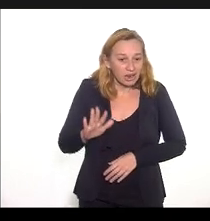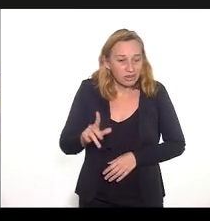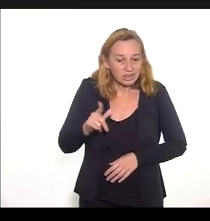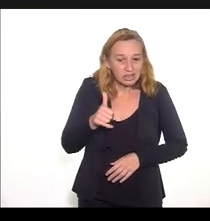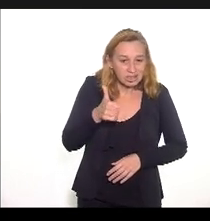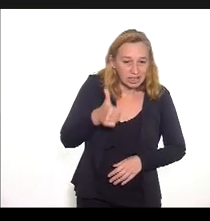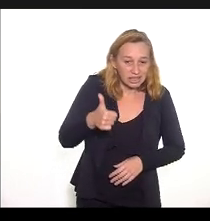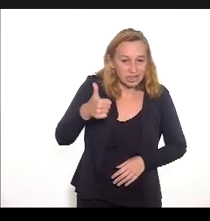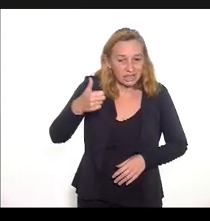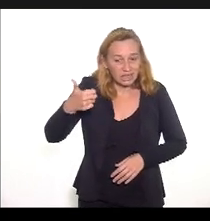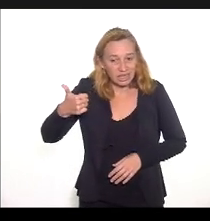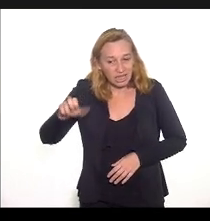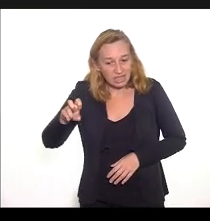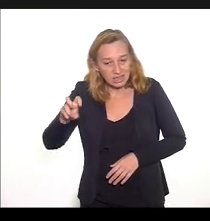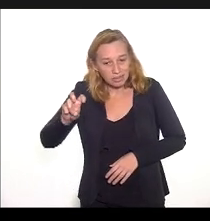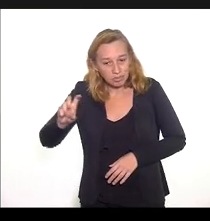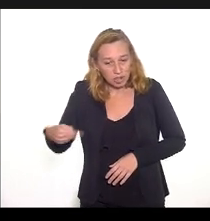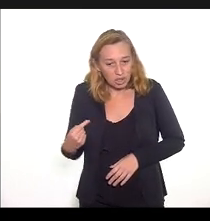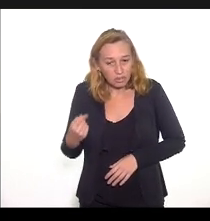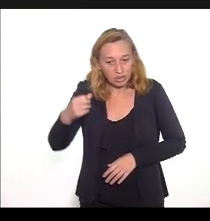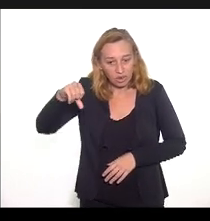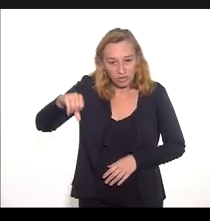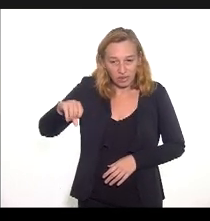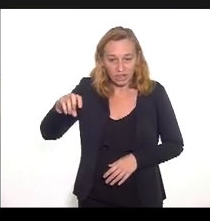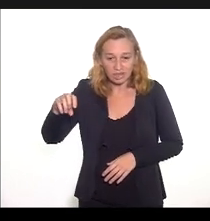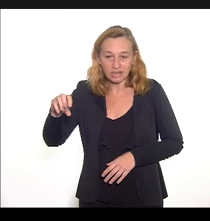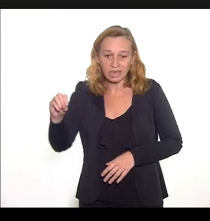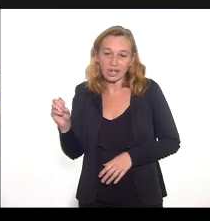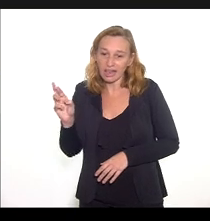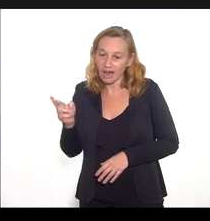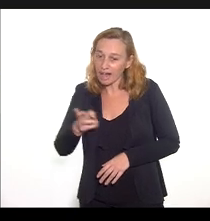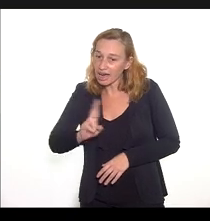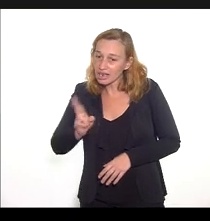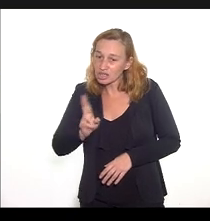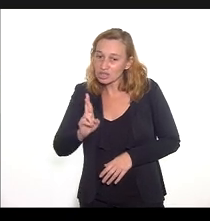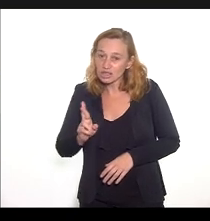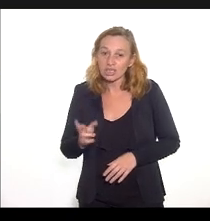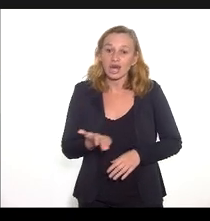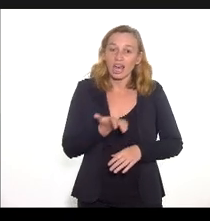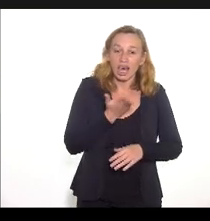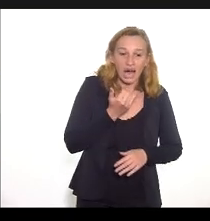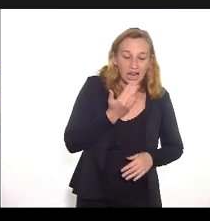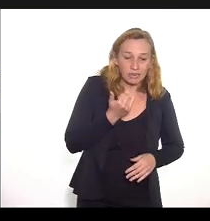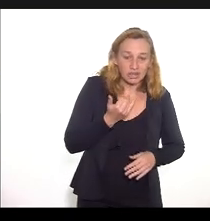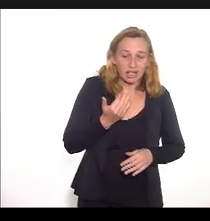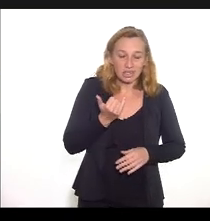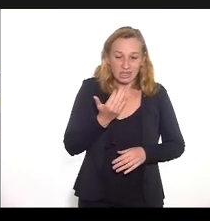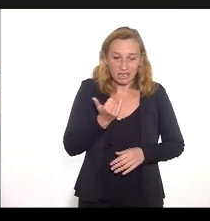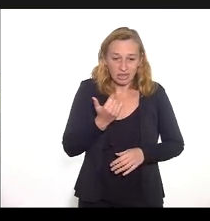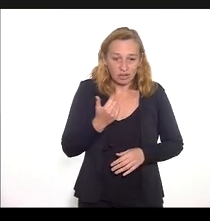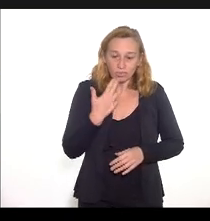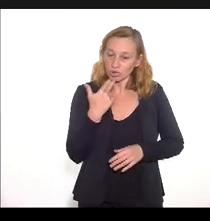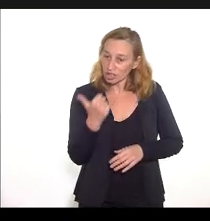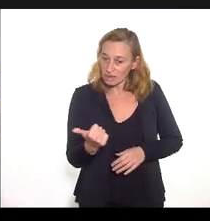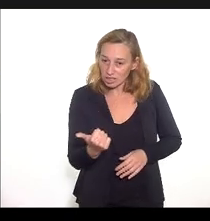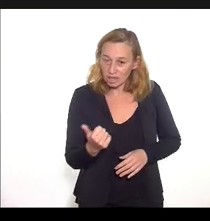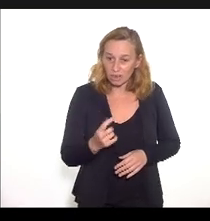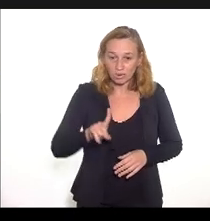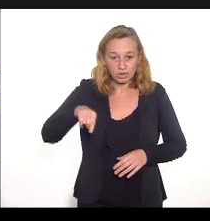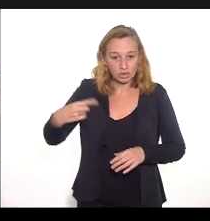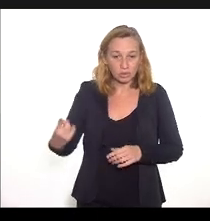.090,00. Alimentação e nutrição sem recurso ou ter